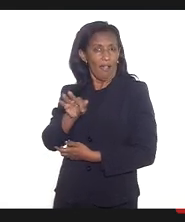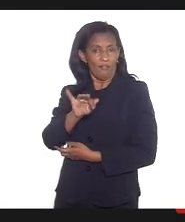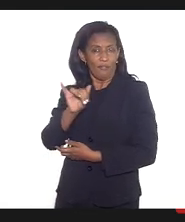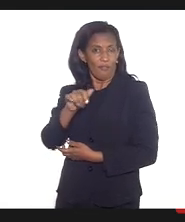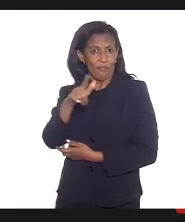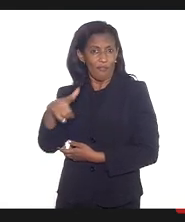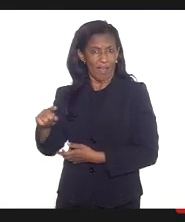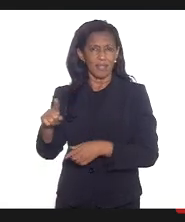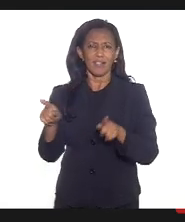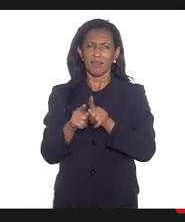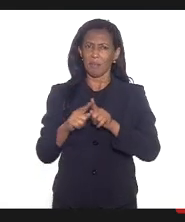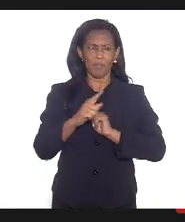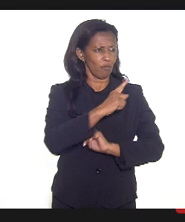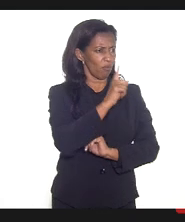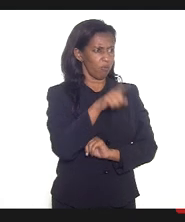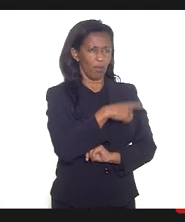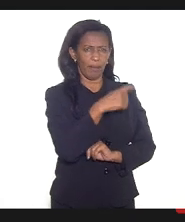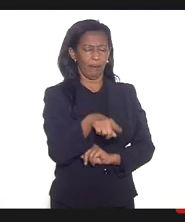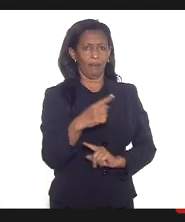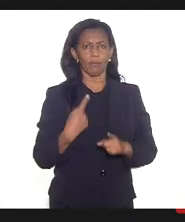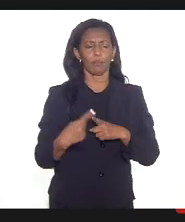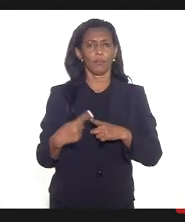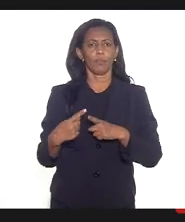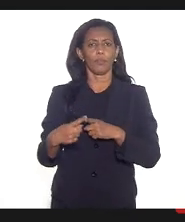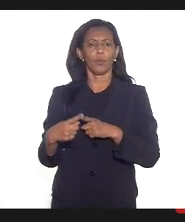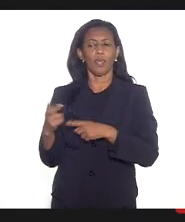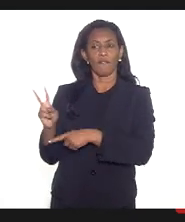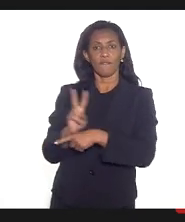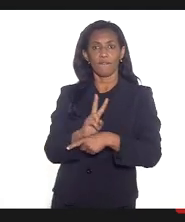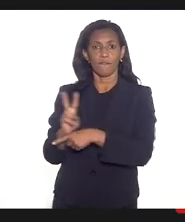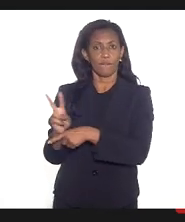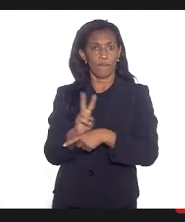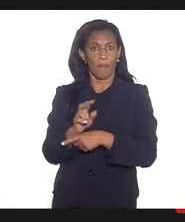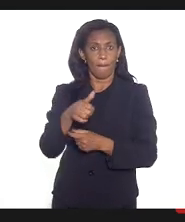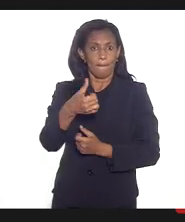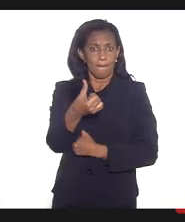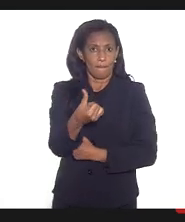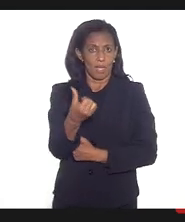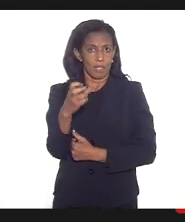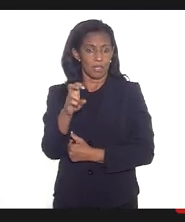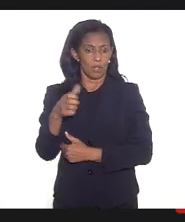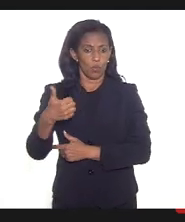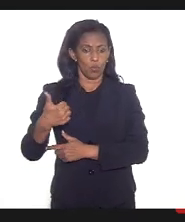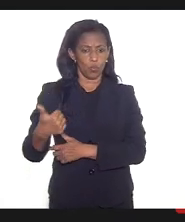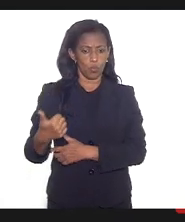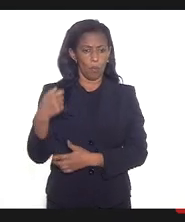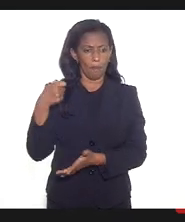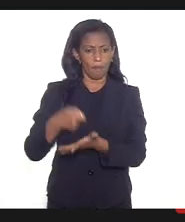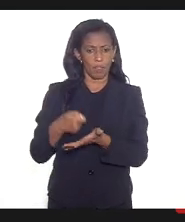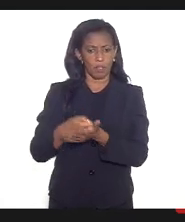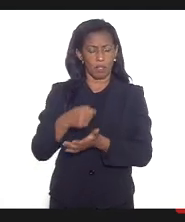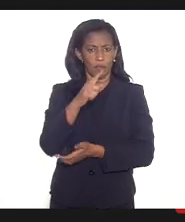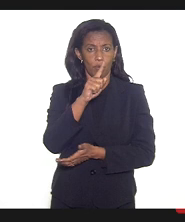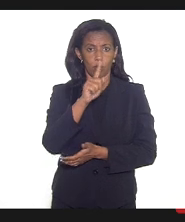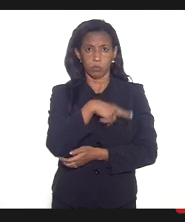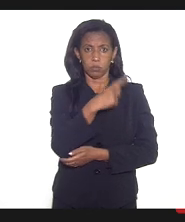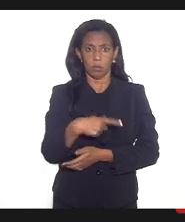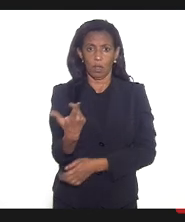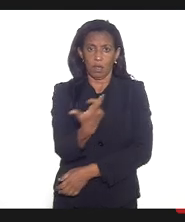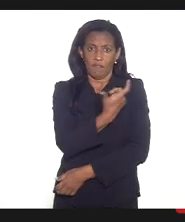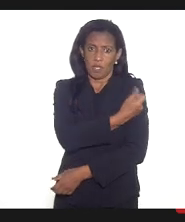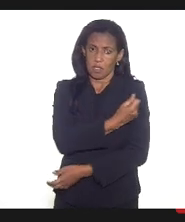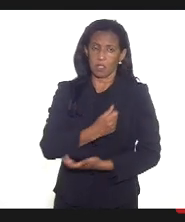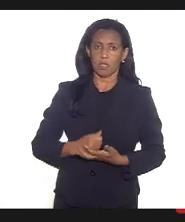foi negado porque a nota técnica vigente, que é a 651, manteve a suspensão da